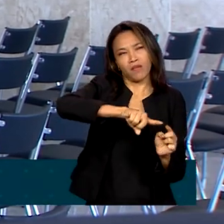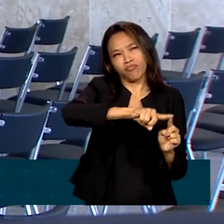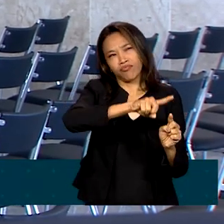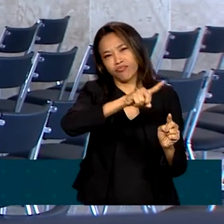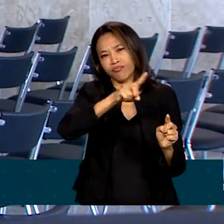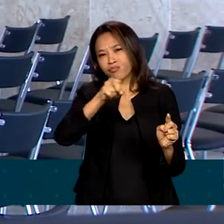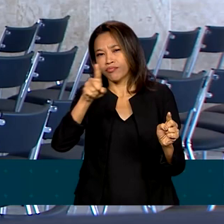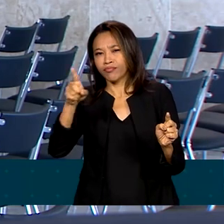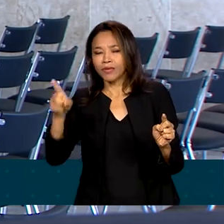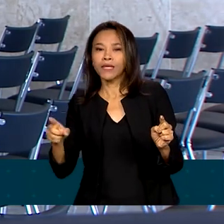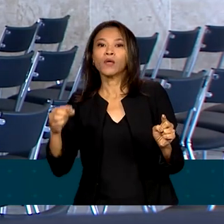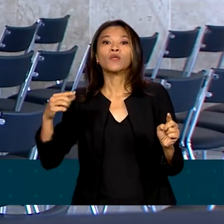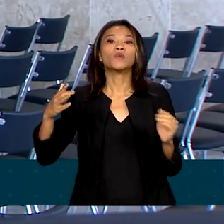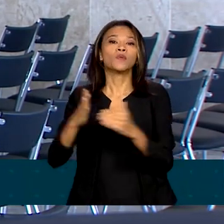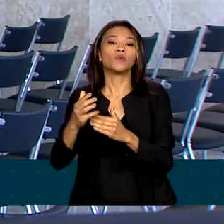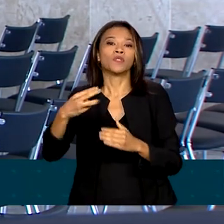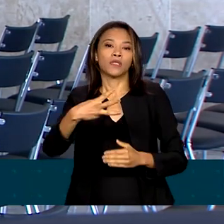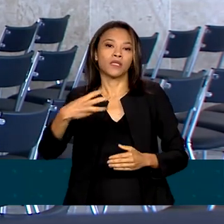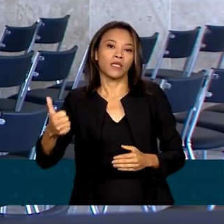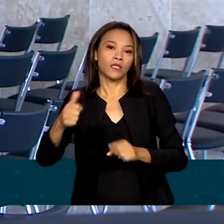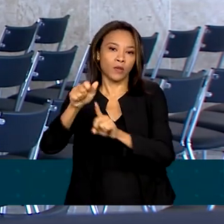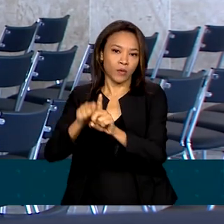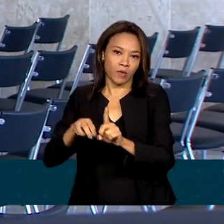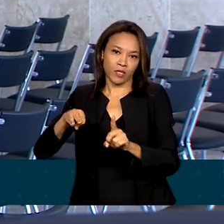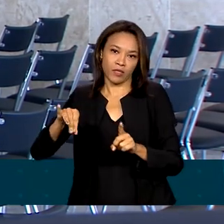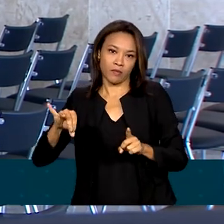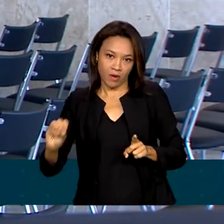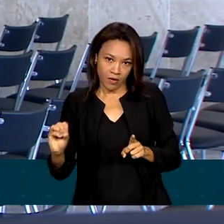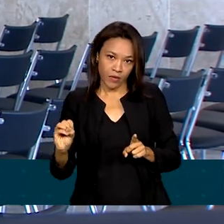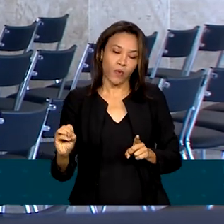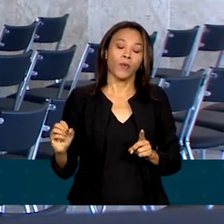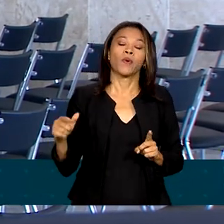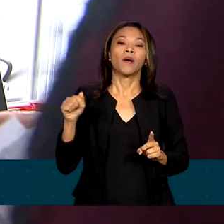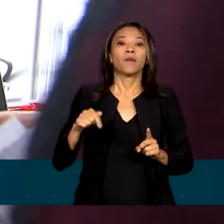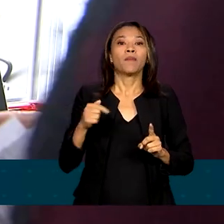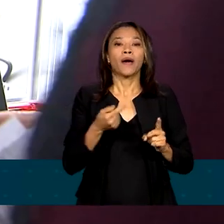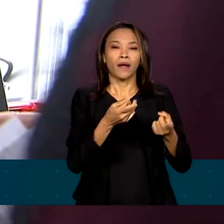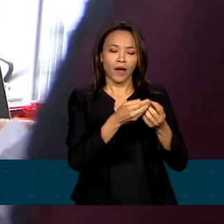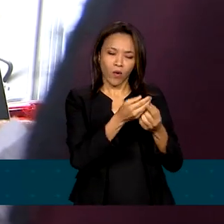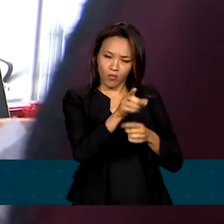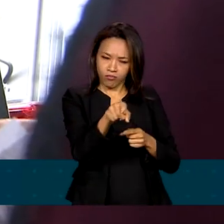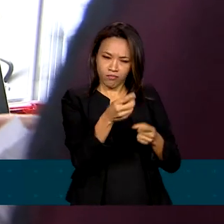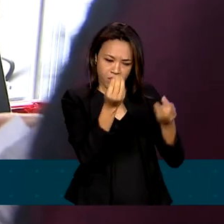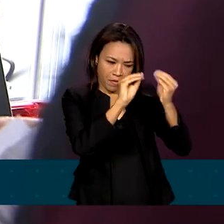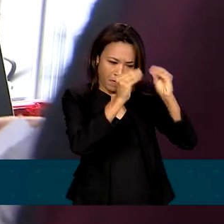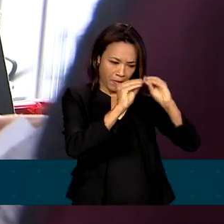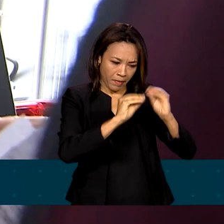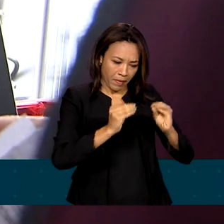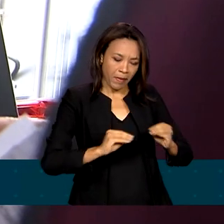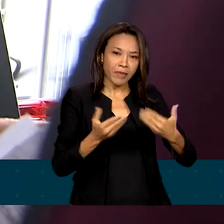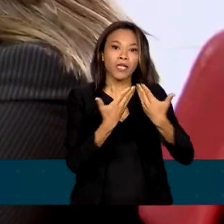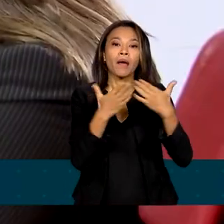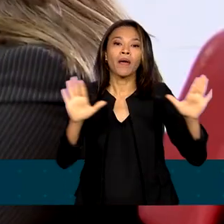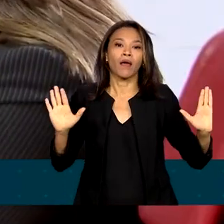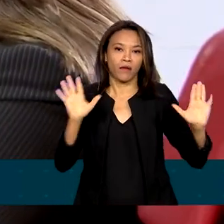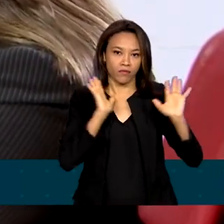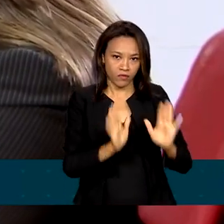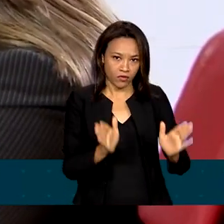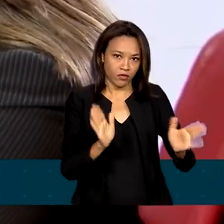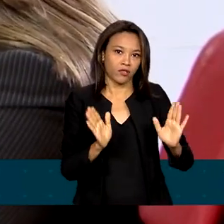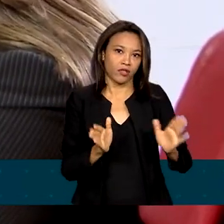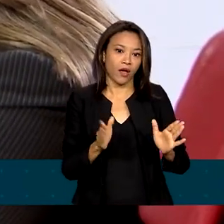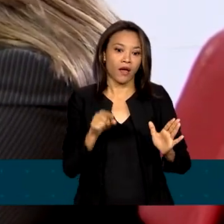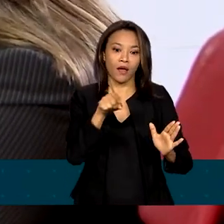até o dia 31 de maio. O programa para a entrega, para preenchimento e entrega da declaração já está disponível na página da